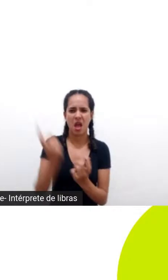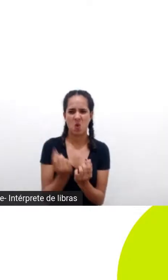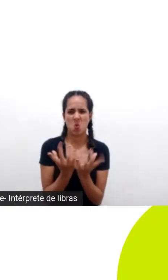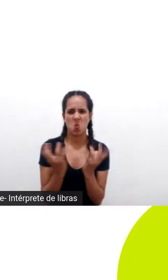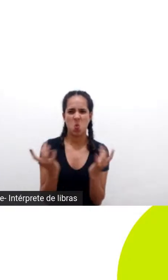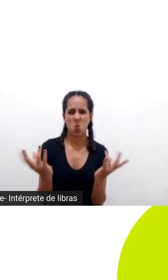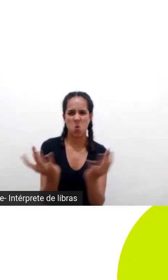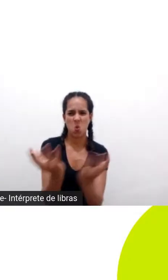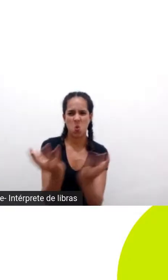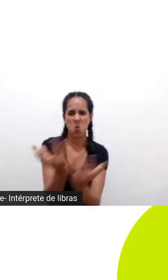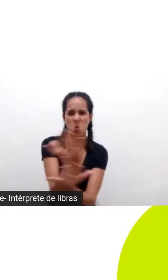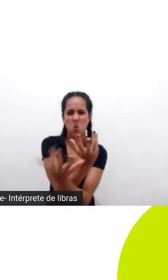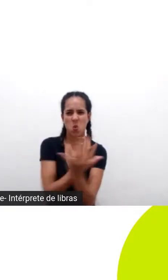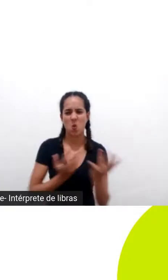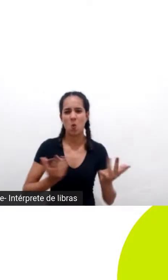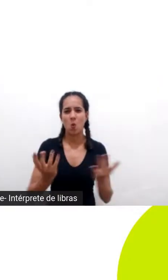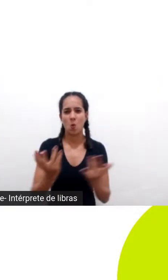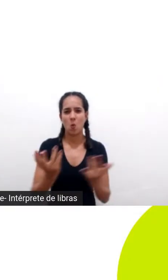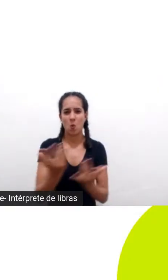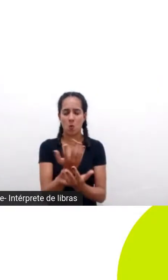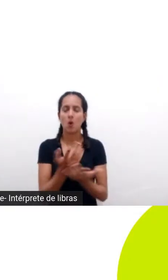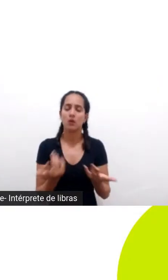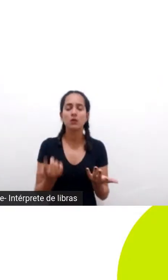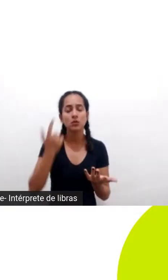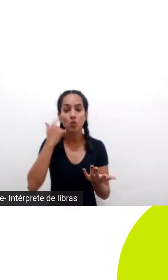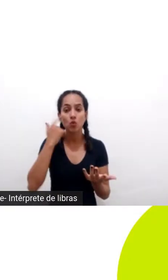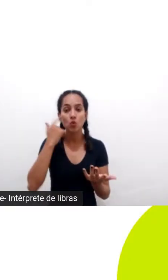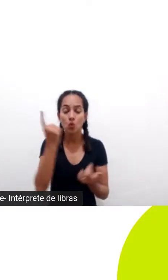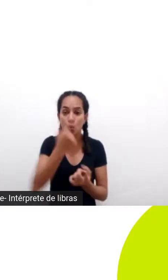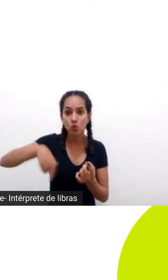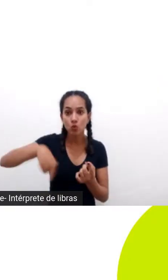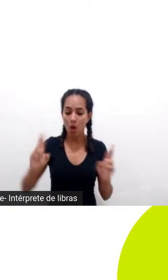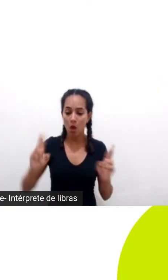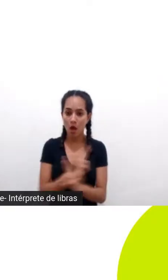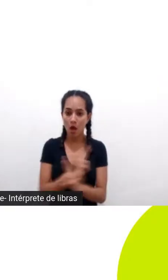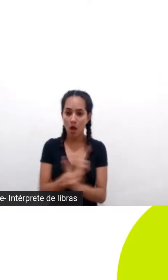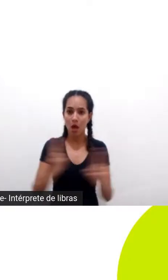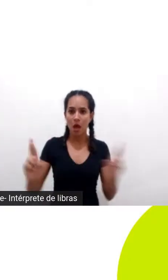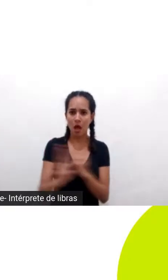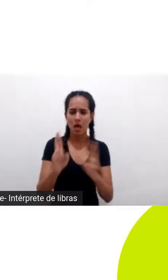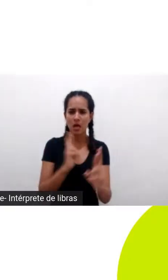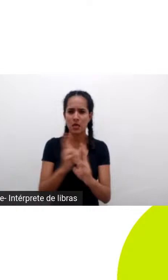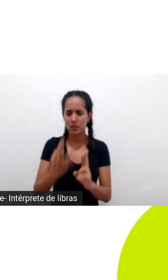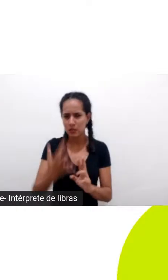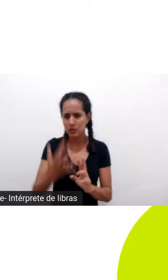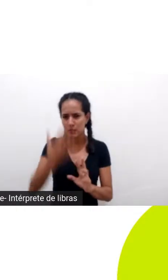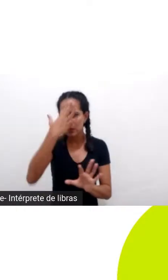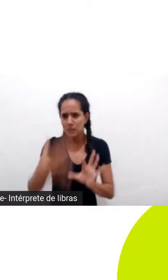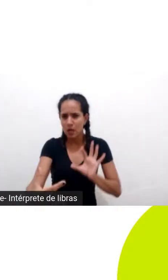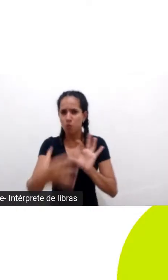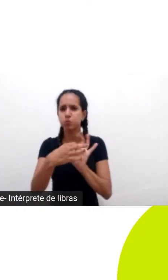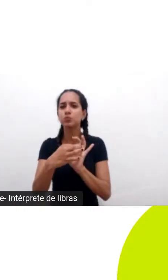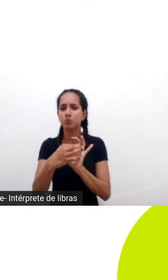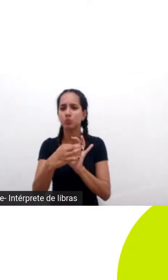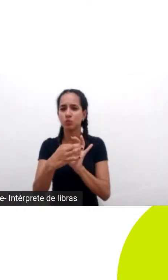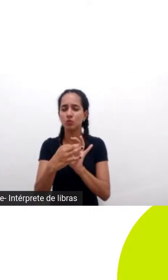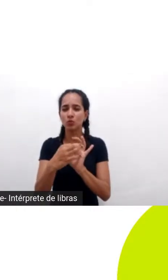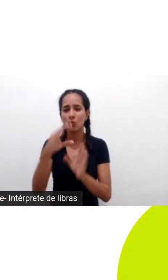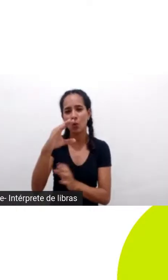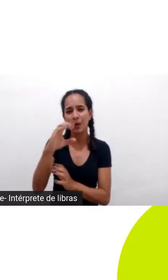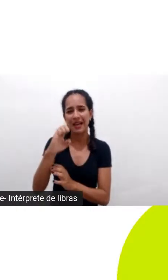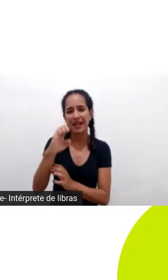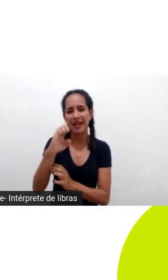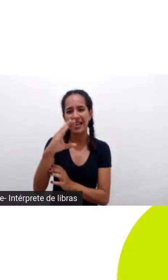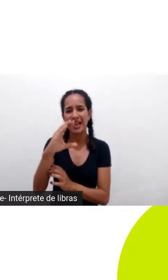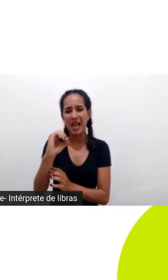tudo isso para dizer que a gente é interdependente mas a gente está numa relação de completa desconexão com o ecossistema no qual a gente vive e a gente